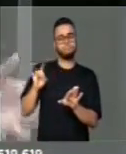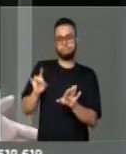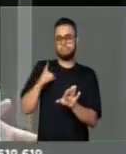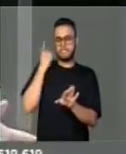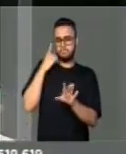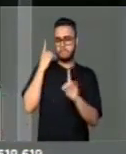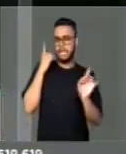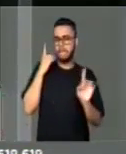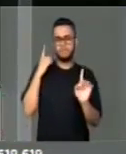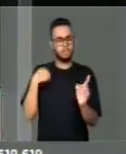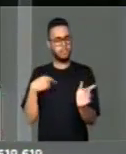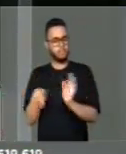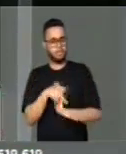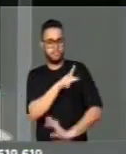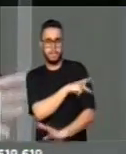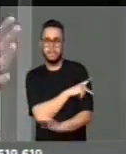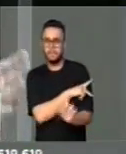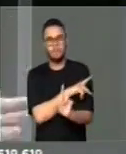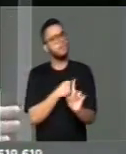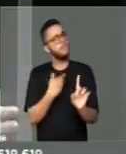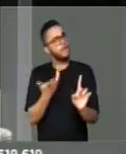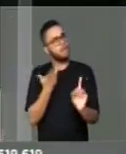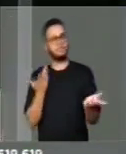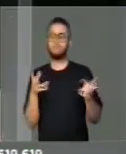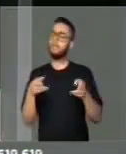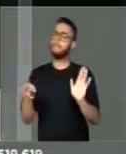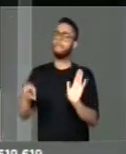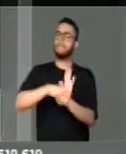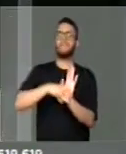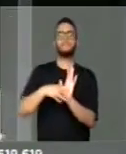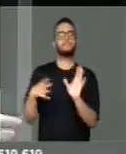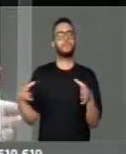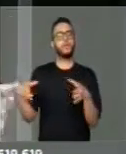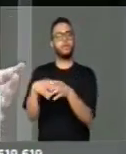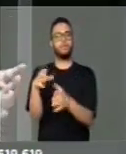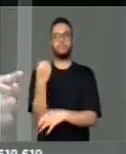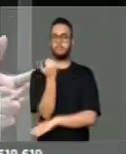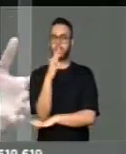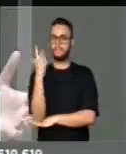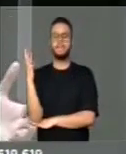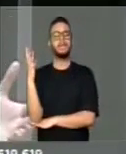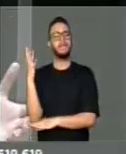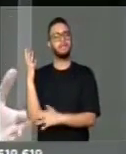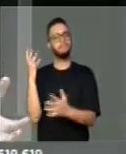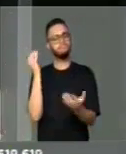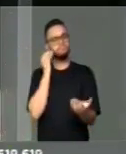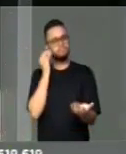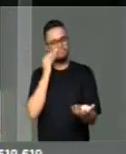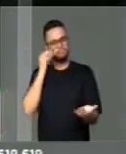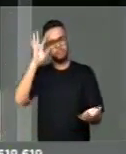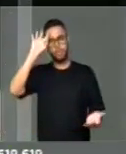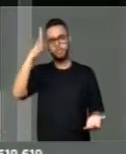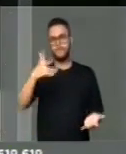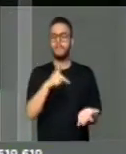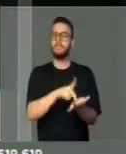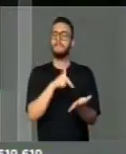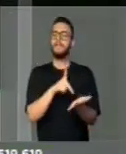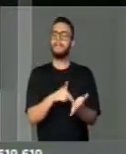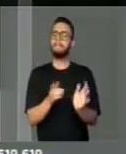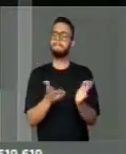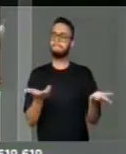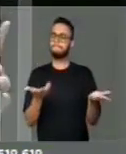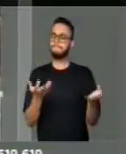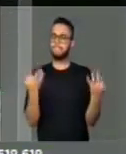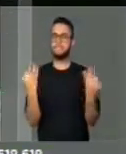só enquanto Piauíense, mas também como membro da Comissão de Meio Ambiente, para que a gente possa achar uma solução plausível para que esse